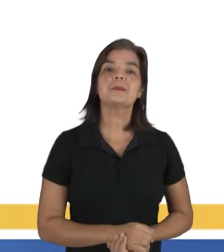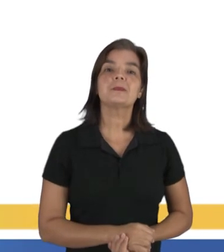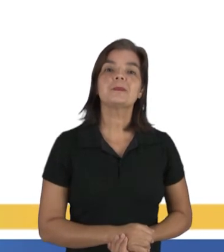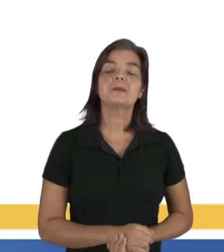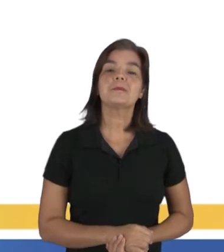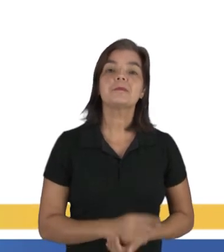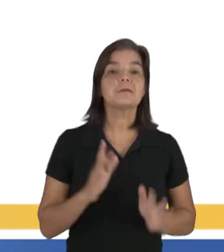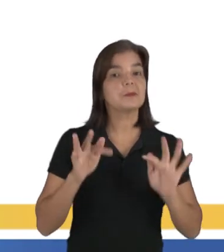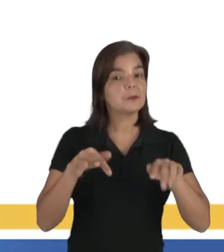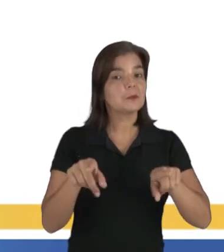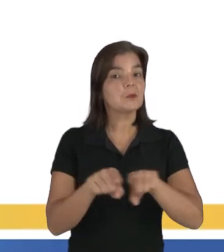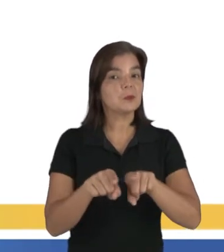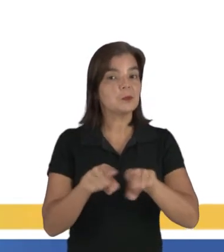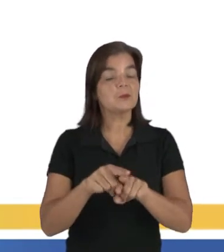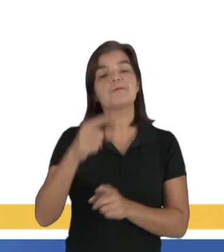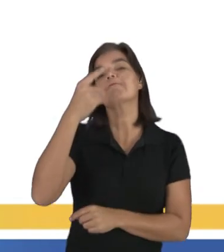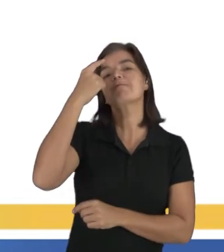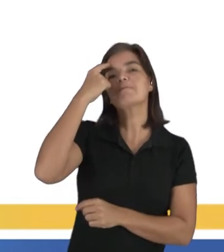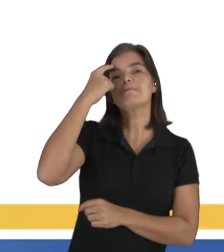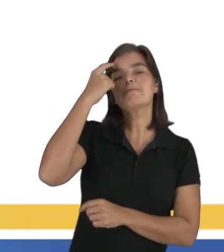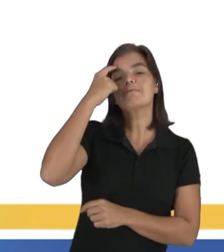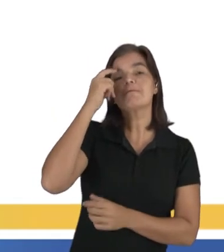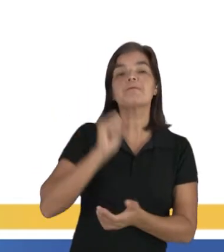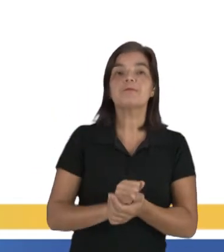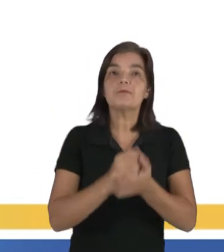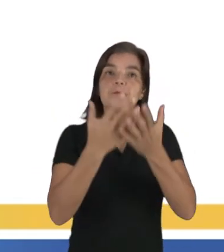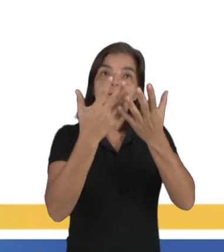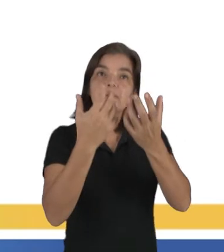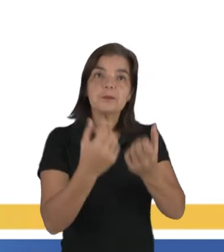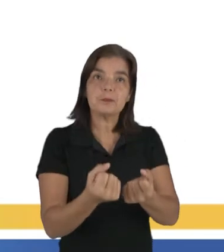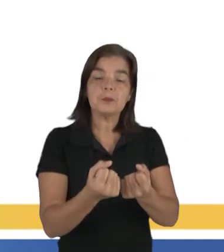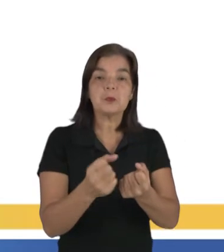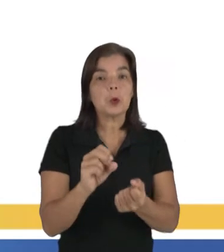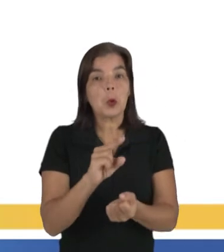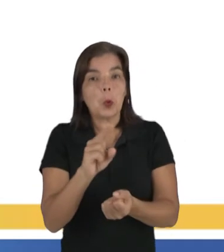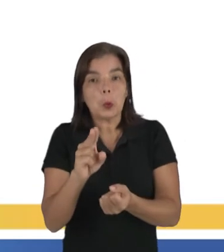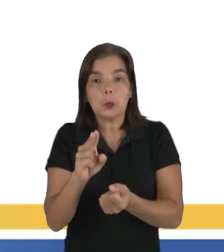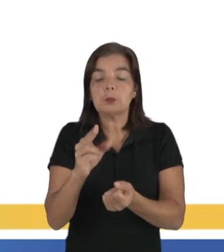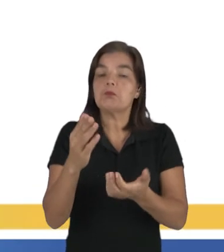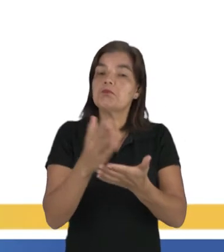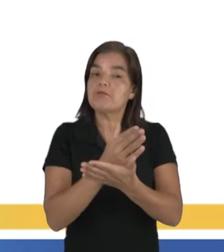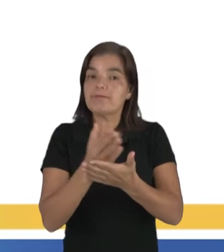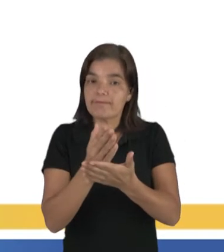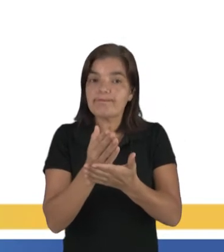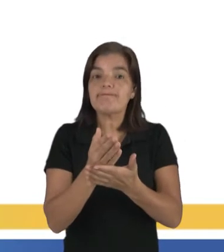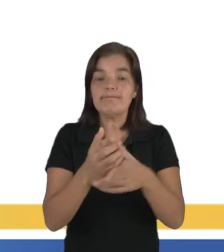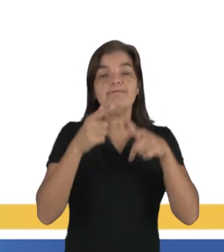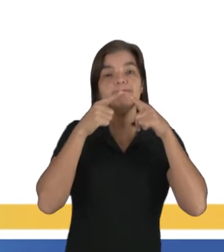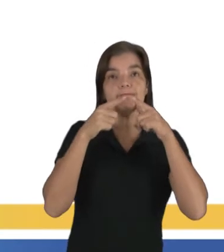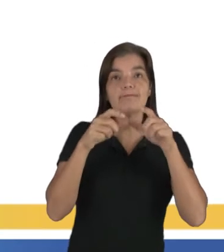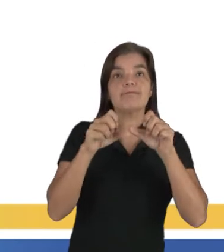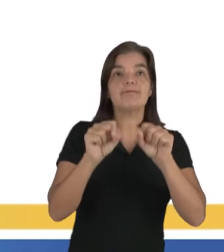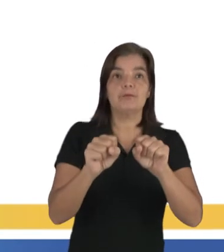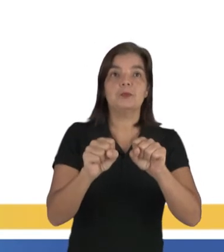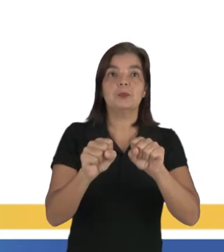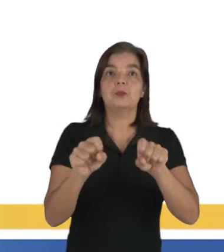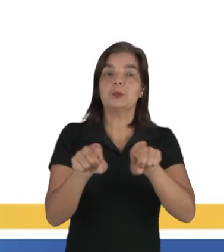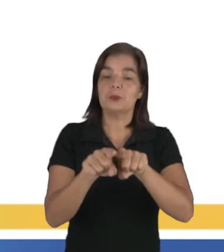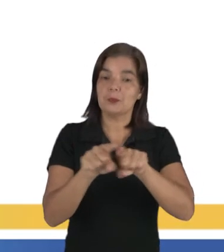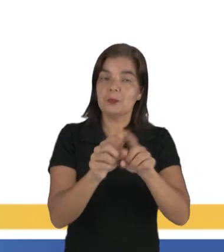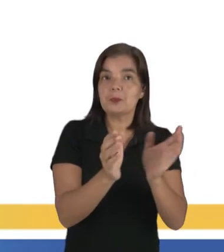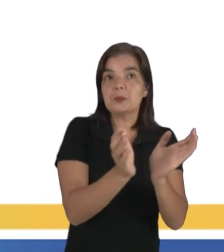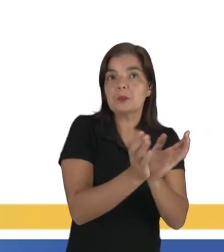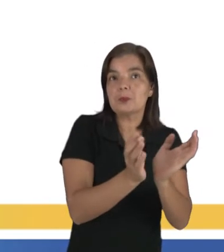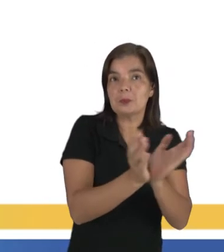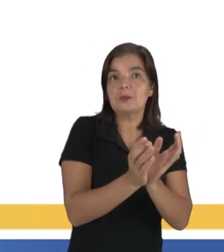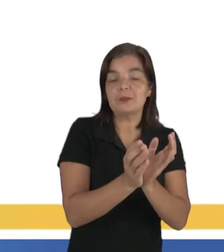Então, finalizando esse pensamento, a aceitação ou não, de certas formas linguísticas, pessoal, por